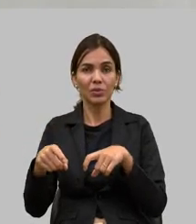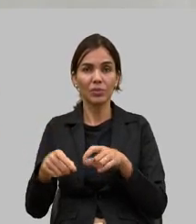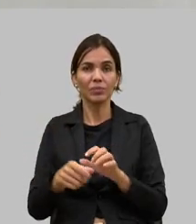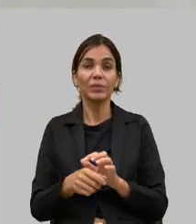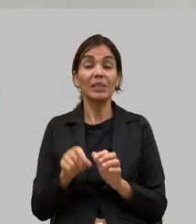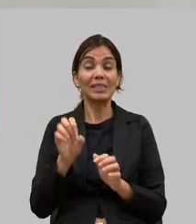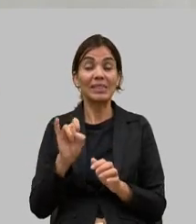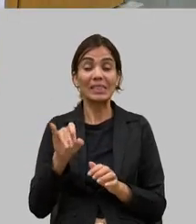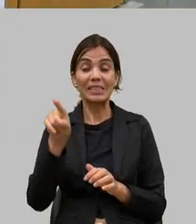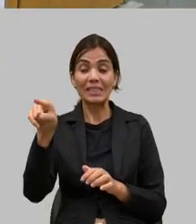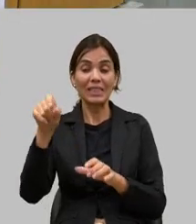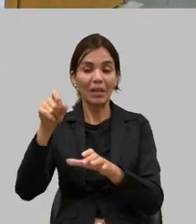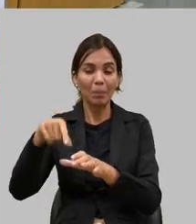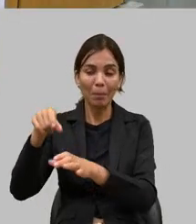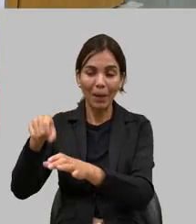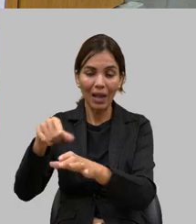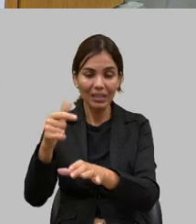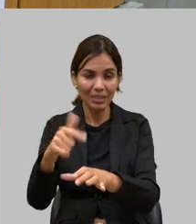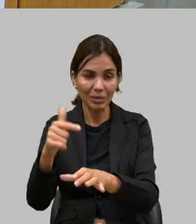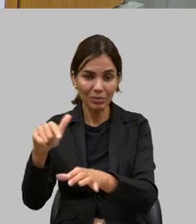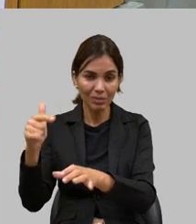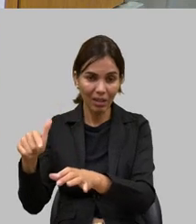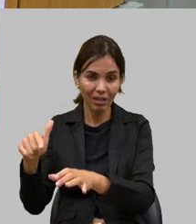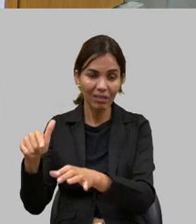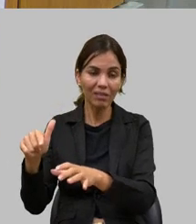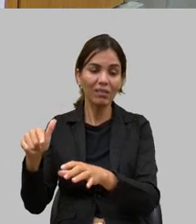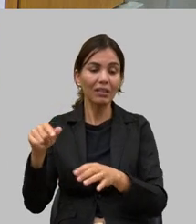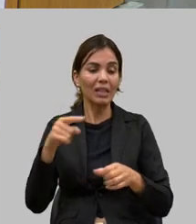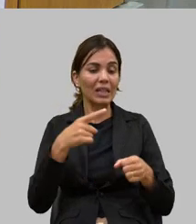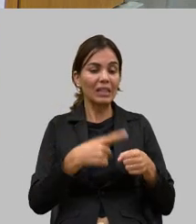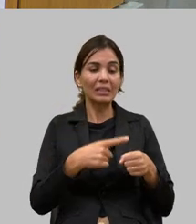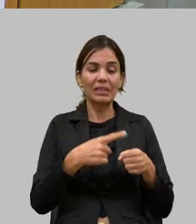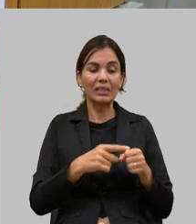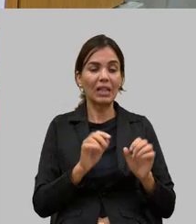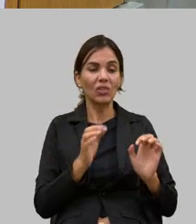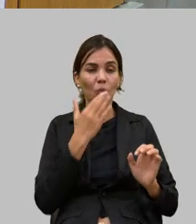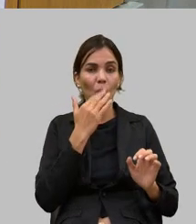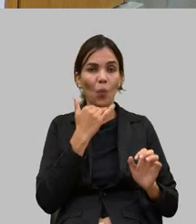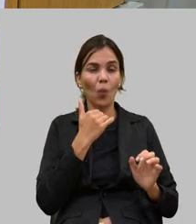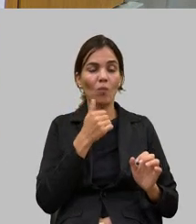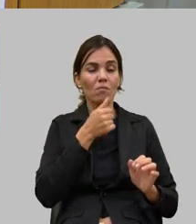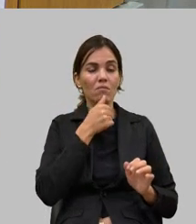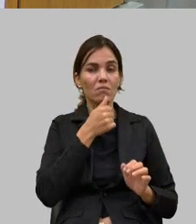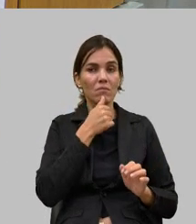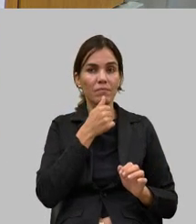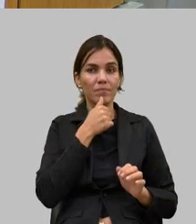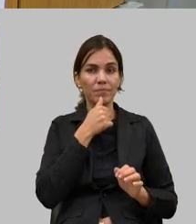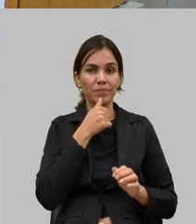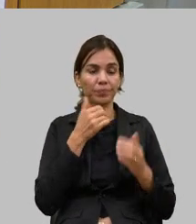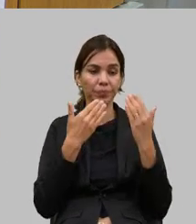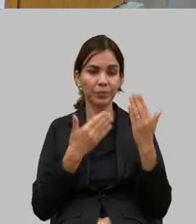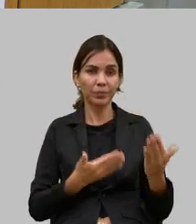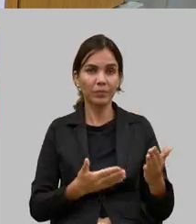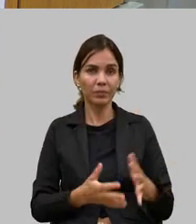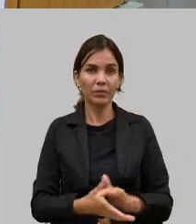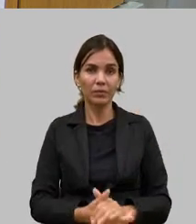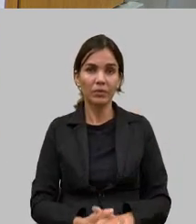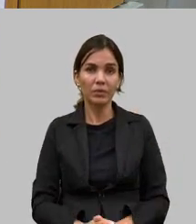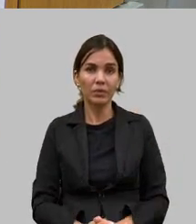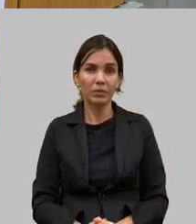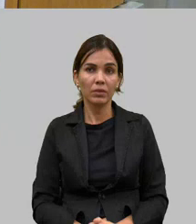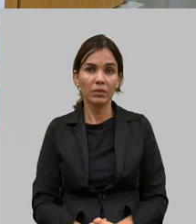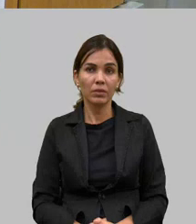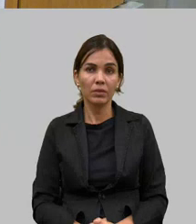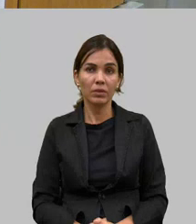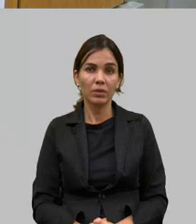então agradeço a sua presença e continuamos aí nessa nessa batalha muito obrigado muito obrigado